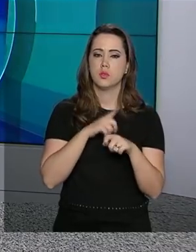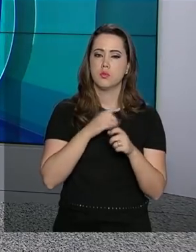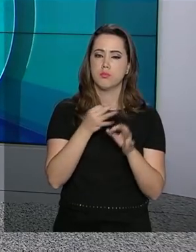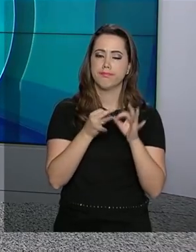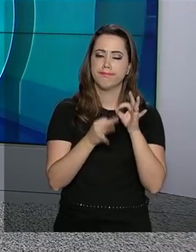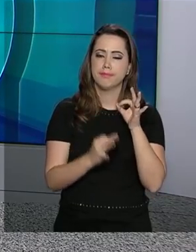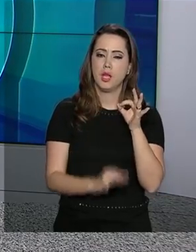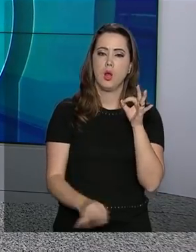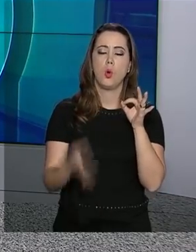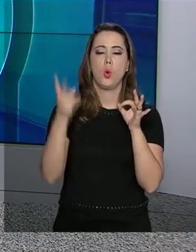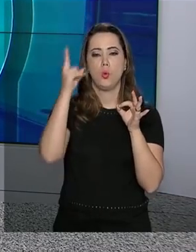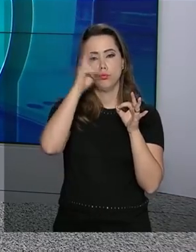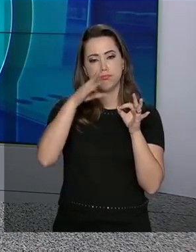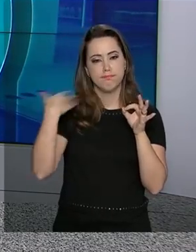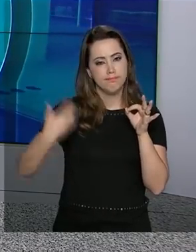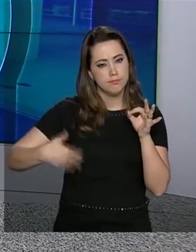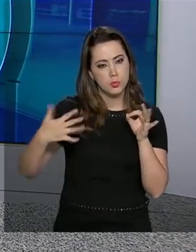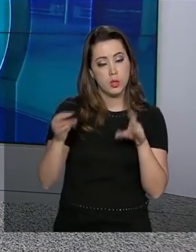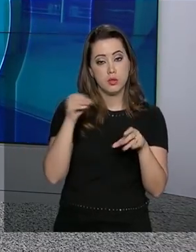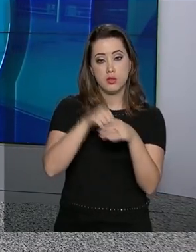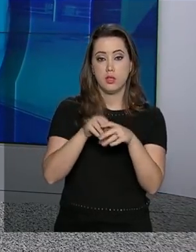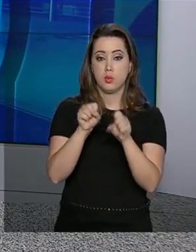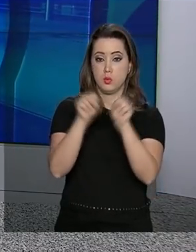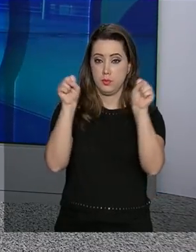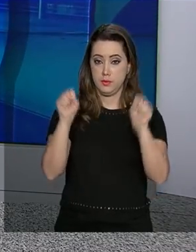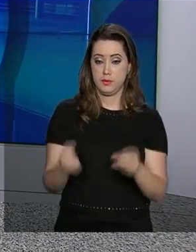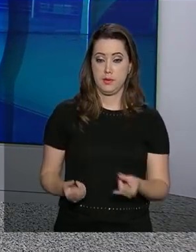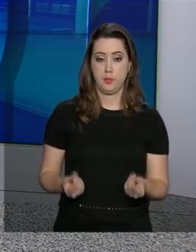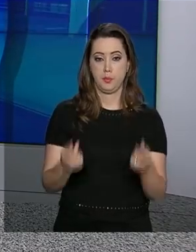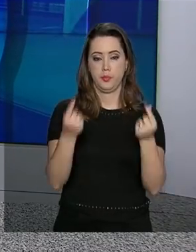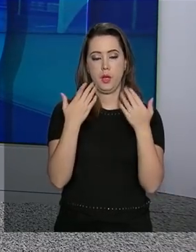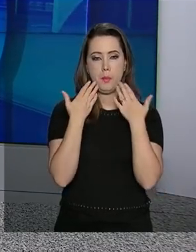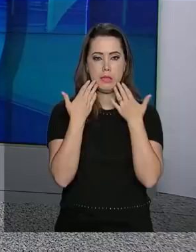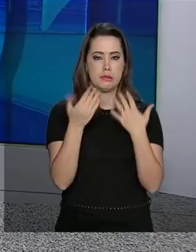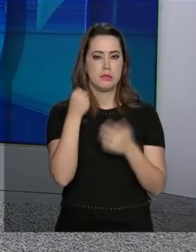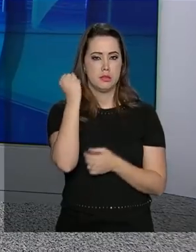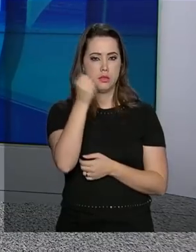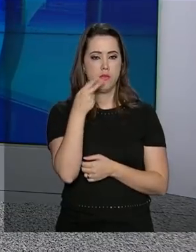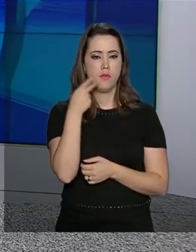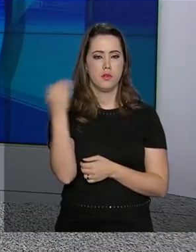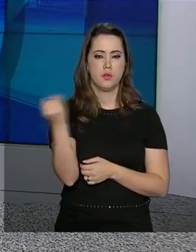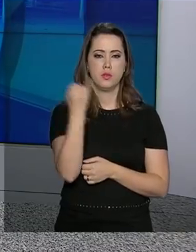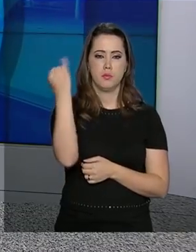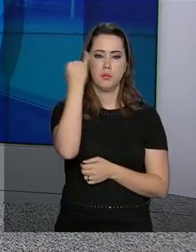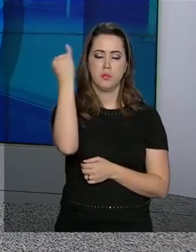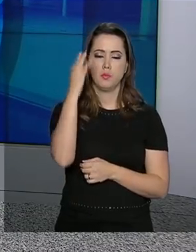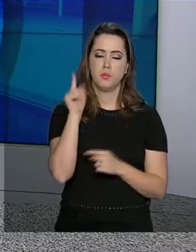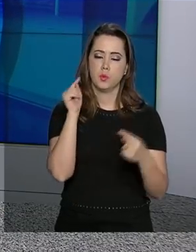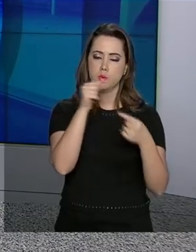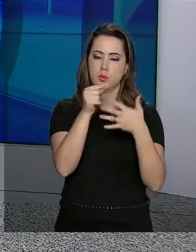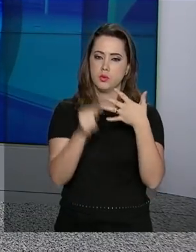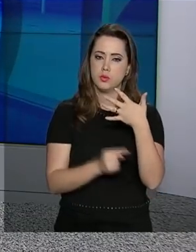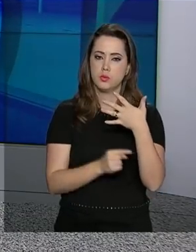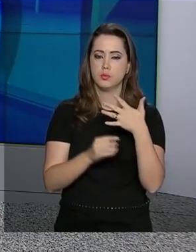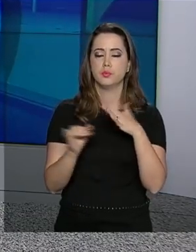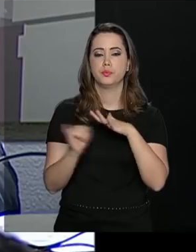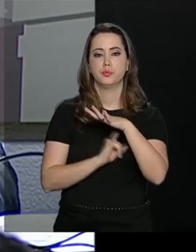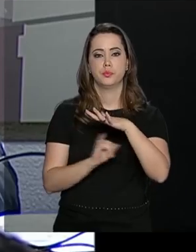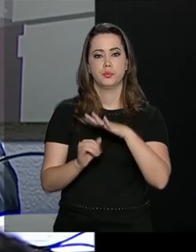longa trajetória no sistema financeiro. Na apresentação aos senadores, destacou as metas da instituição.